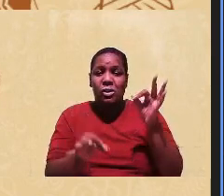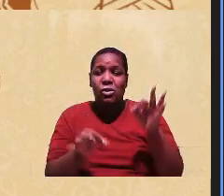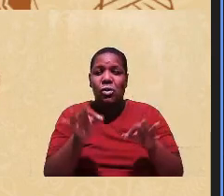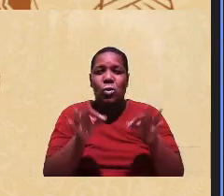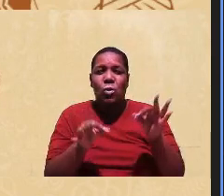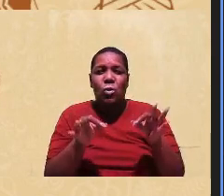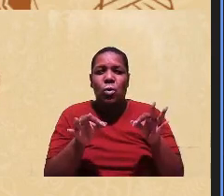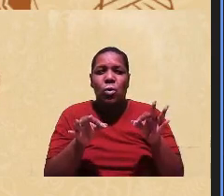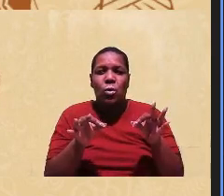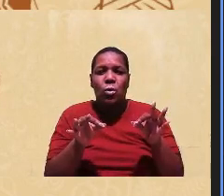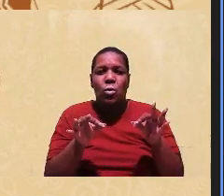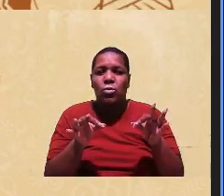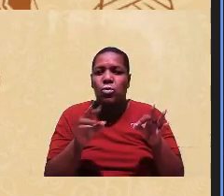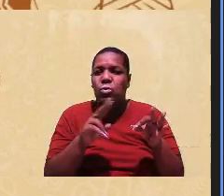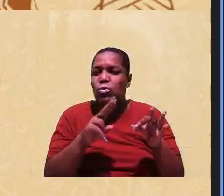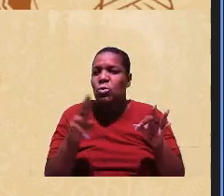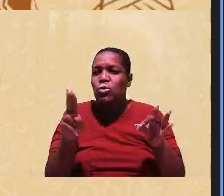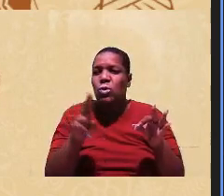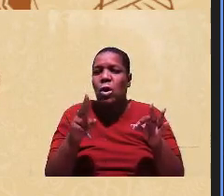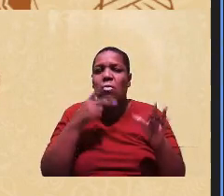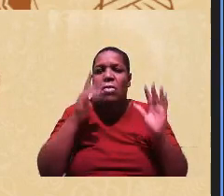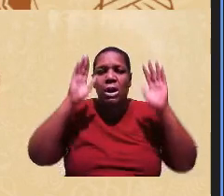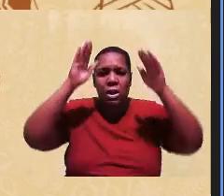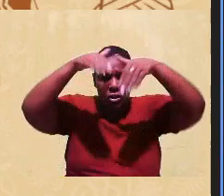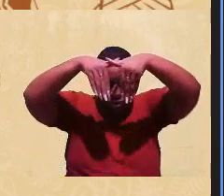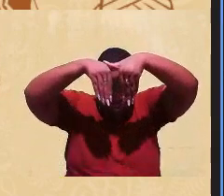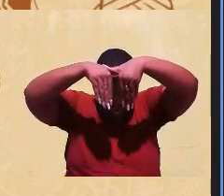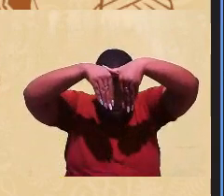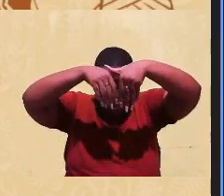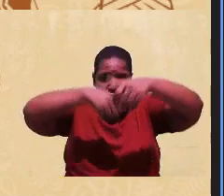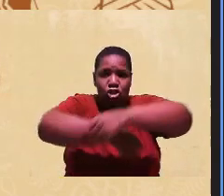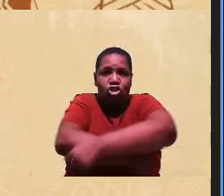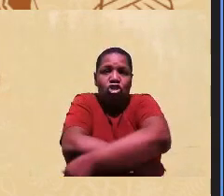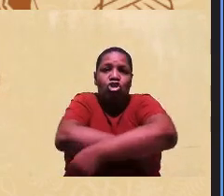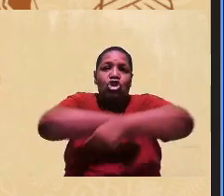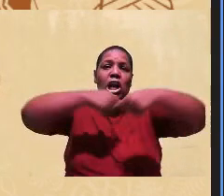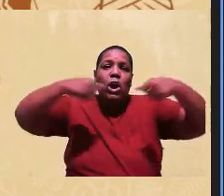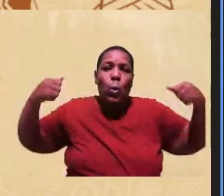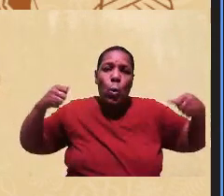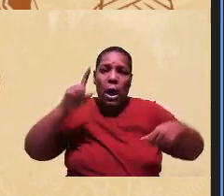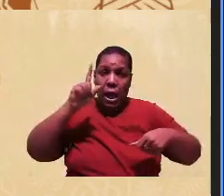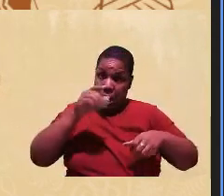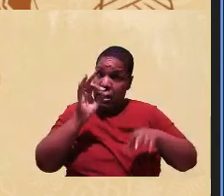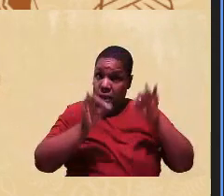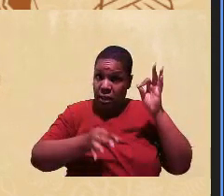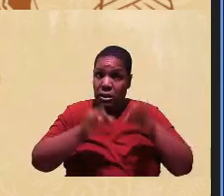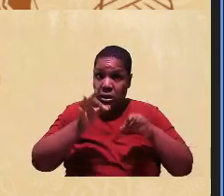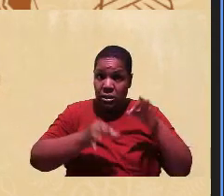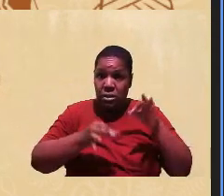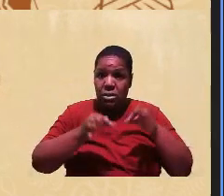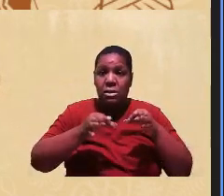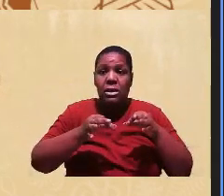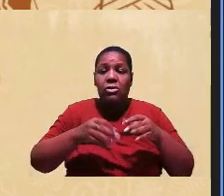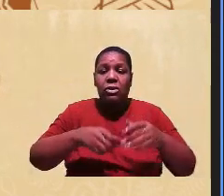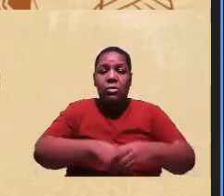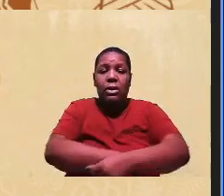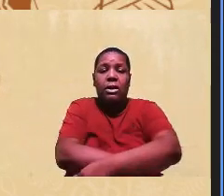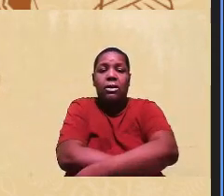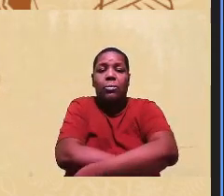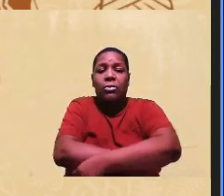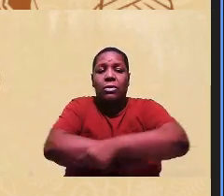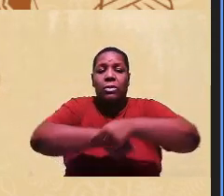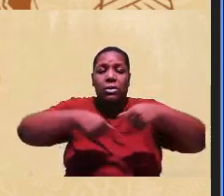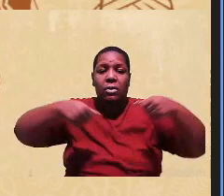muito em homenagem ao Orixá Xangô, que é o Orixá da justiça, refletindo sobre a história da população negra no